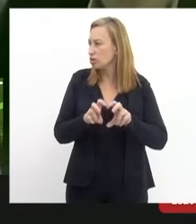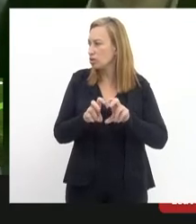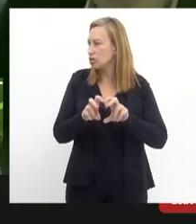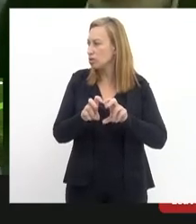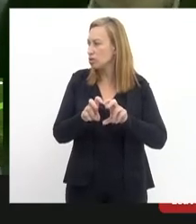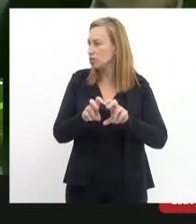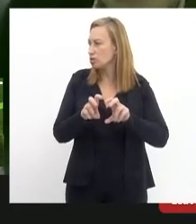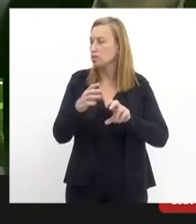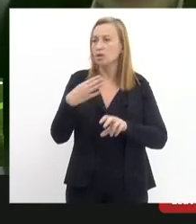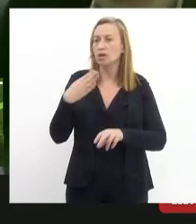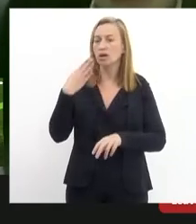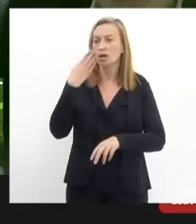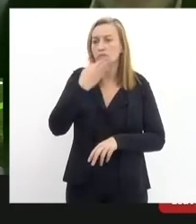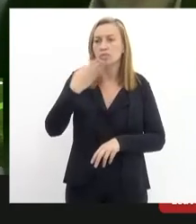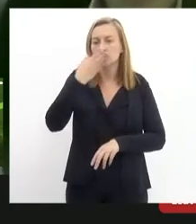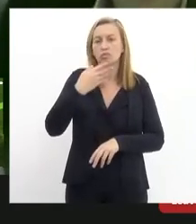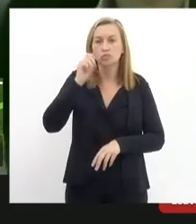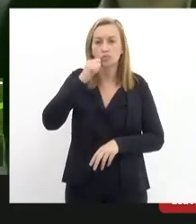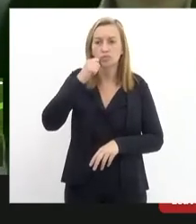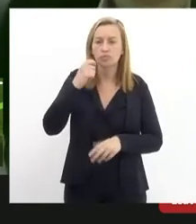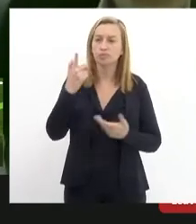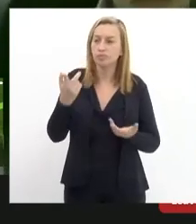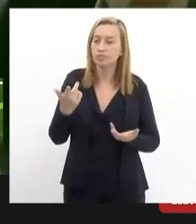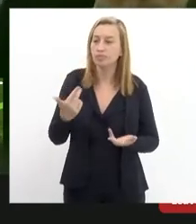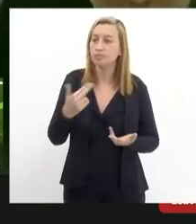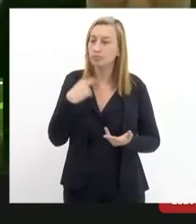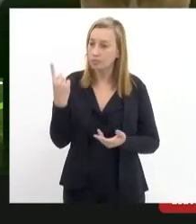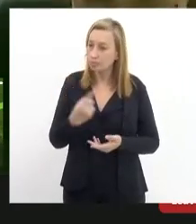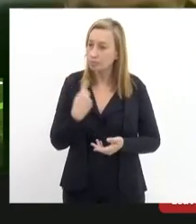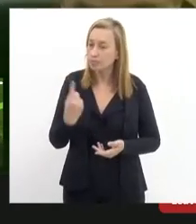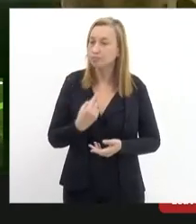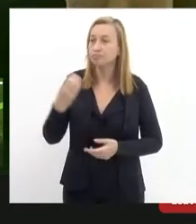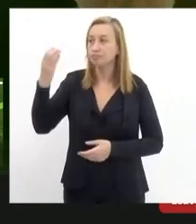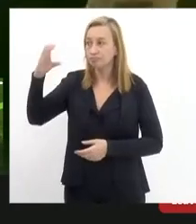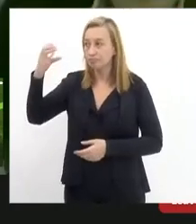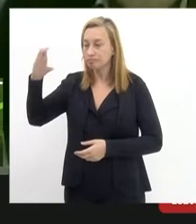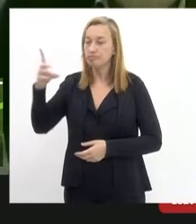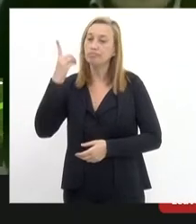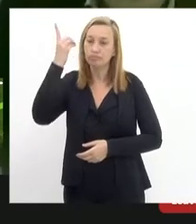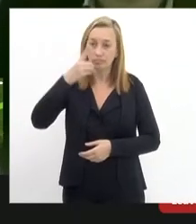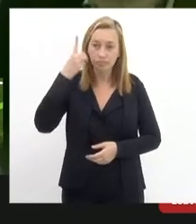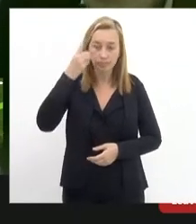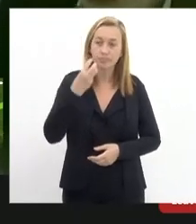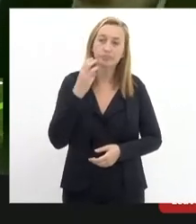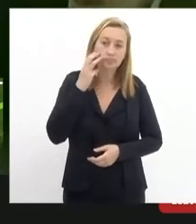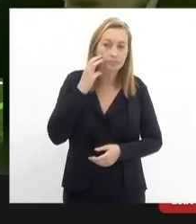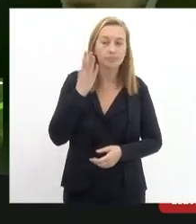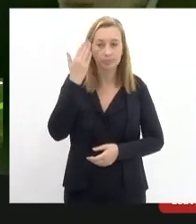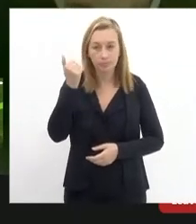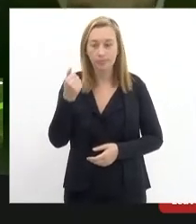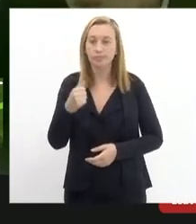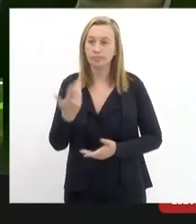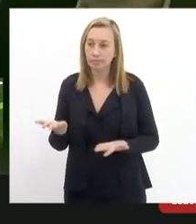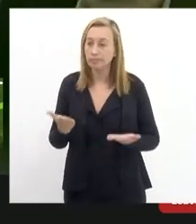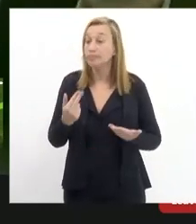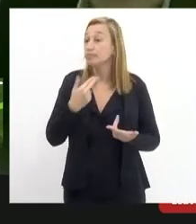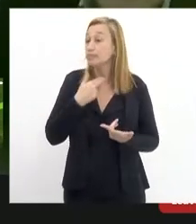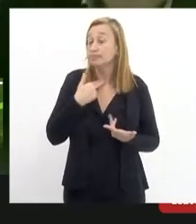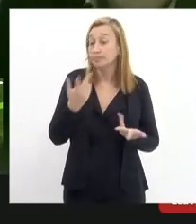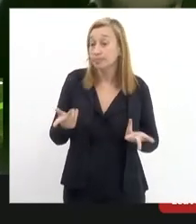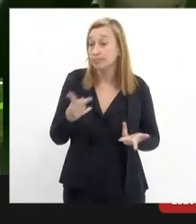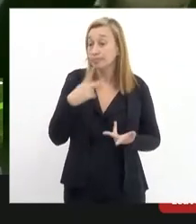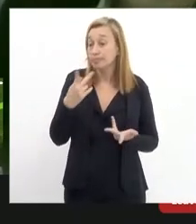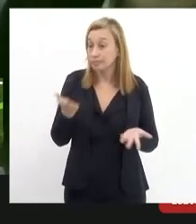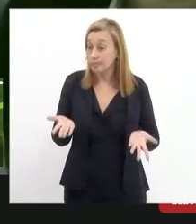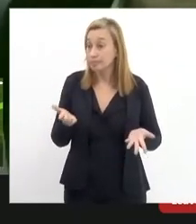como nós não podemos considerar nós de Niterói o deputado sabe perfeitamente disso nós não podemos considerar